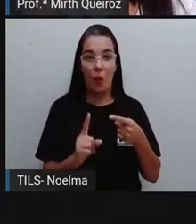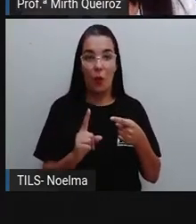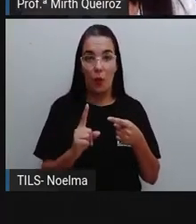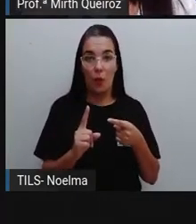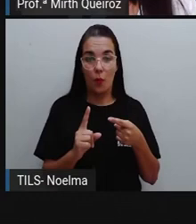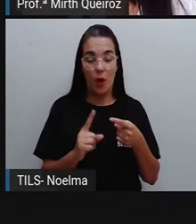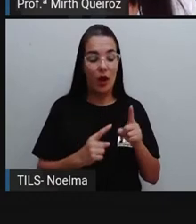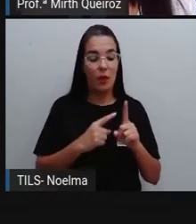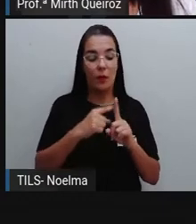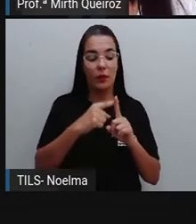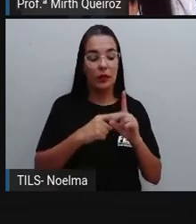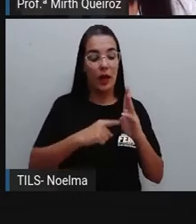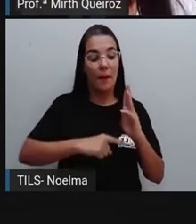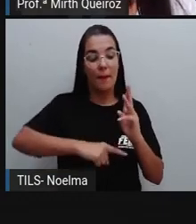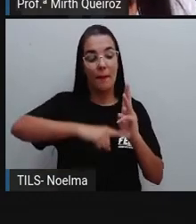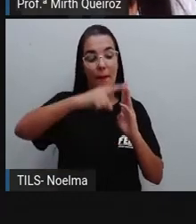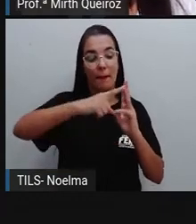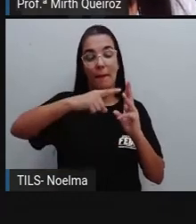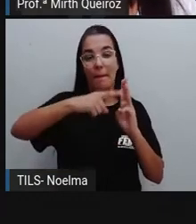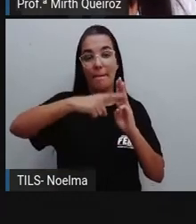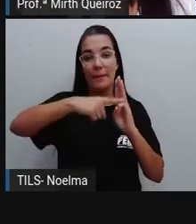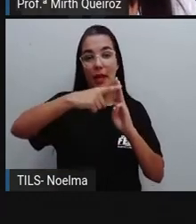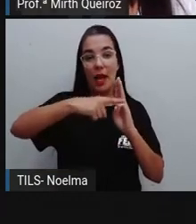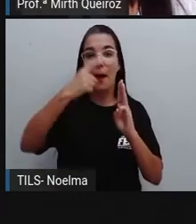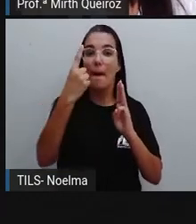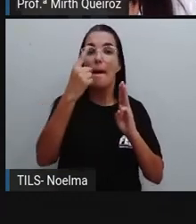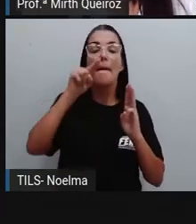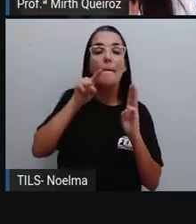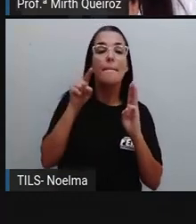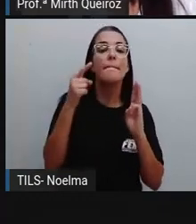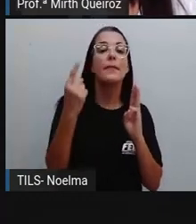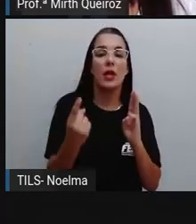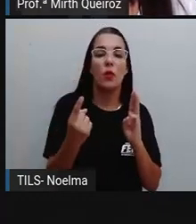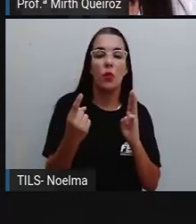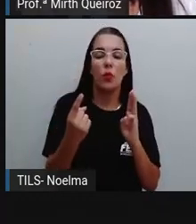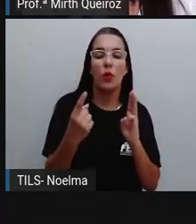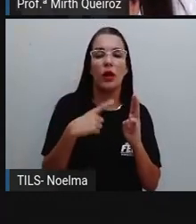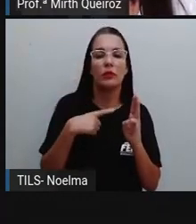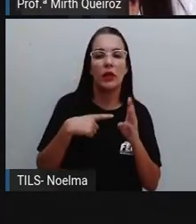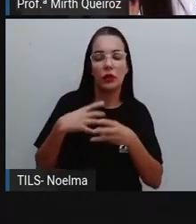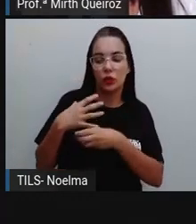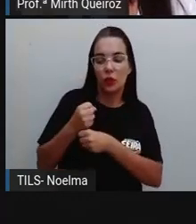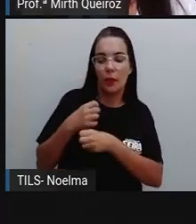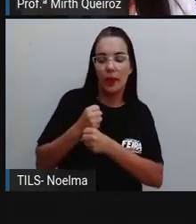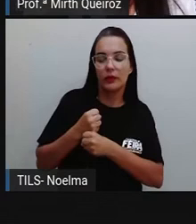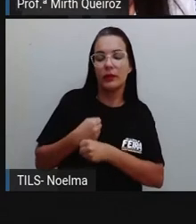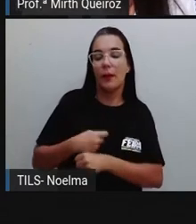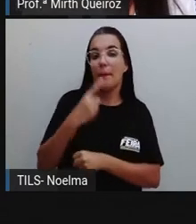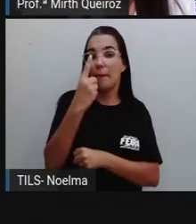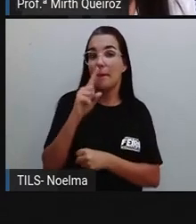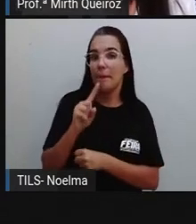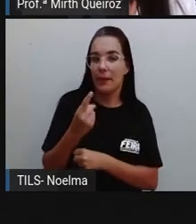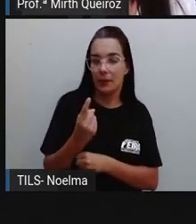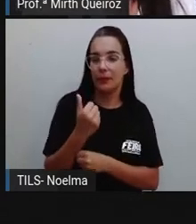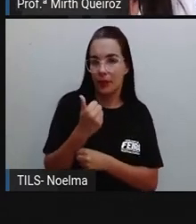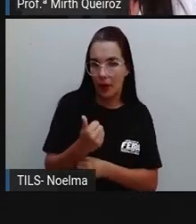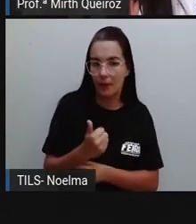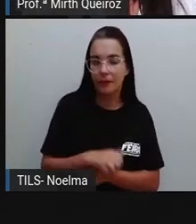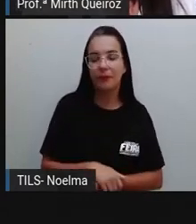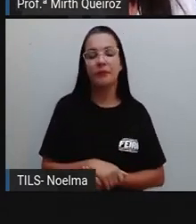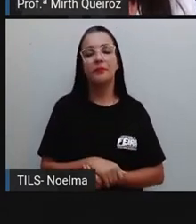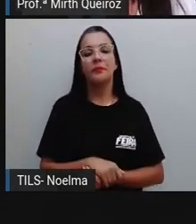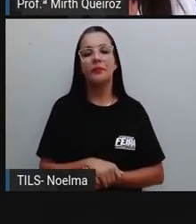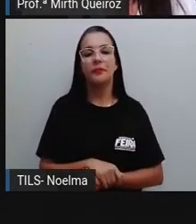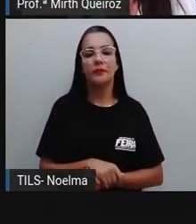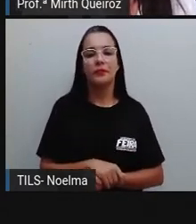unidade de milhar. Por que que é uma unidade de milhar, Pró? Porque uma unidade de milhar equivale a mil, certo? Tem